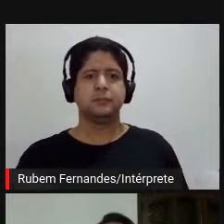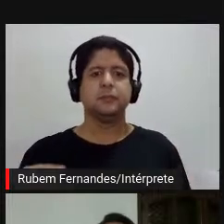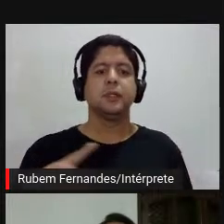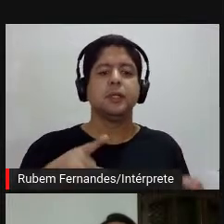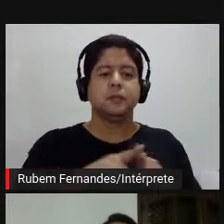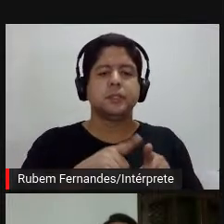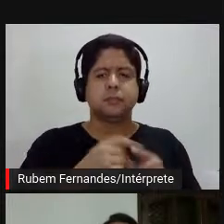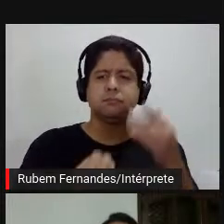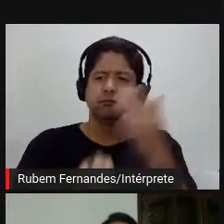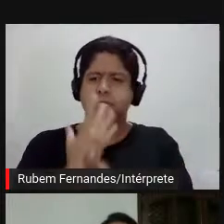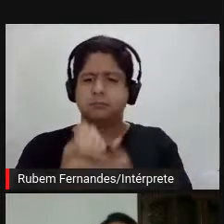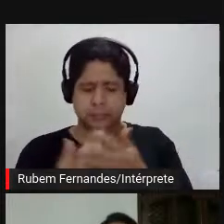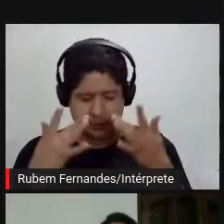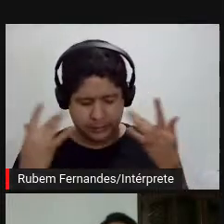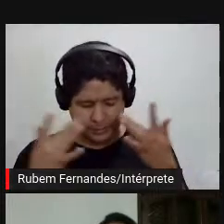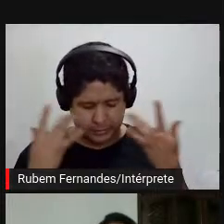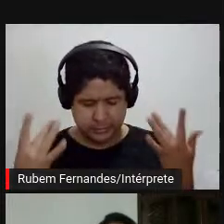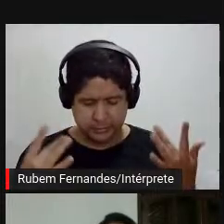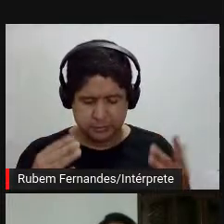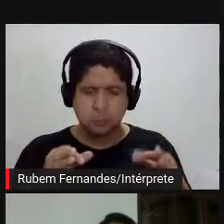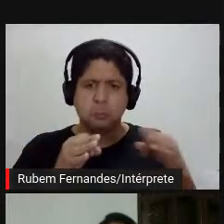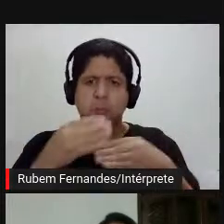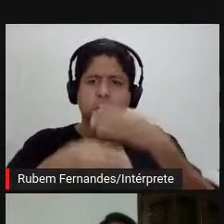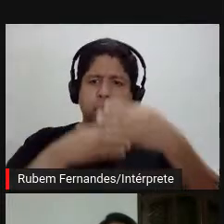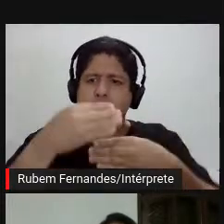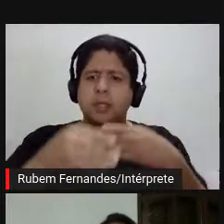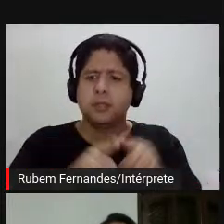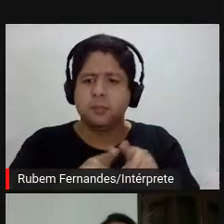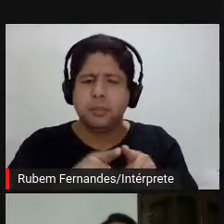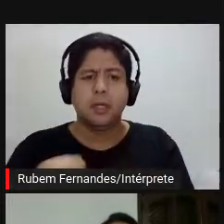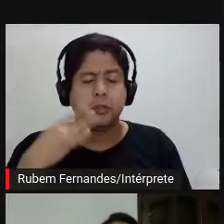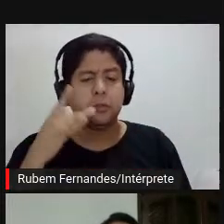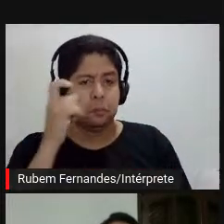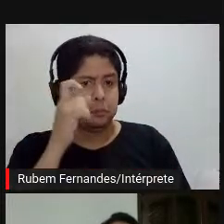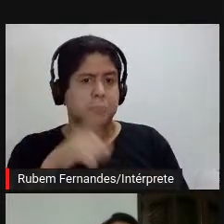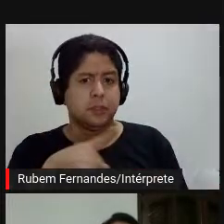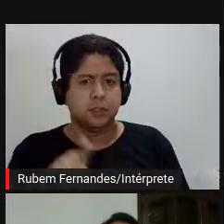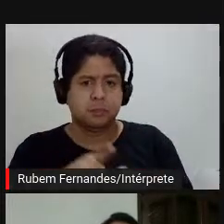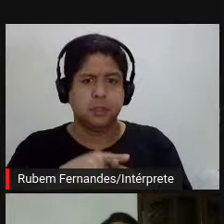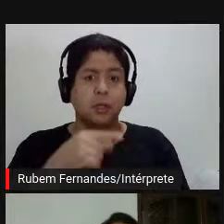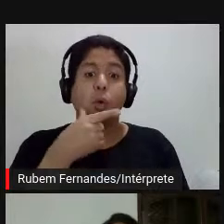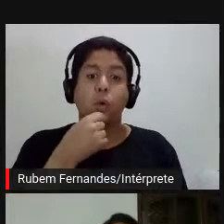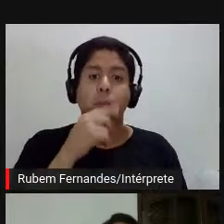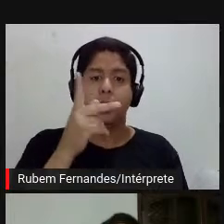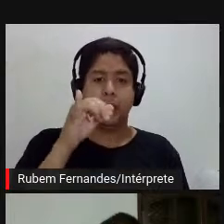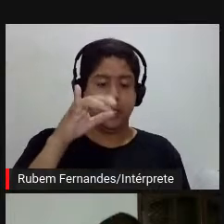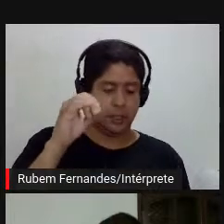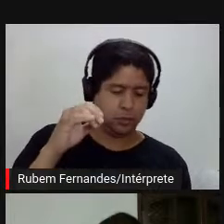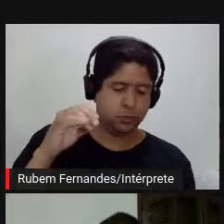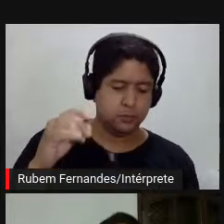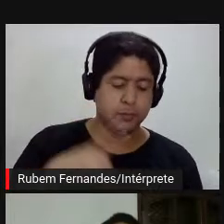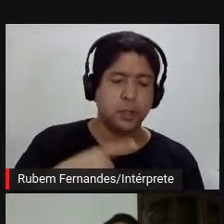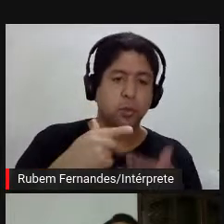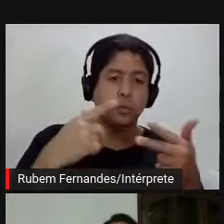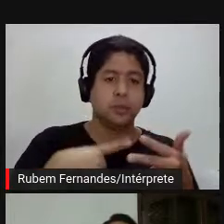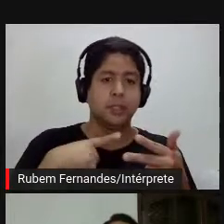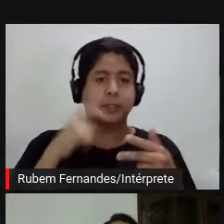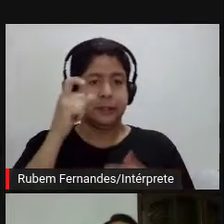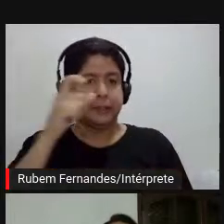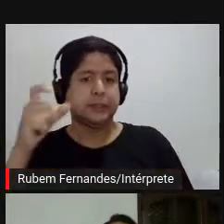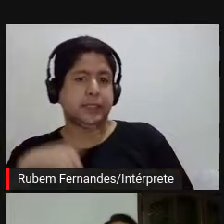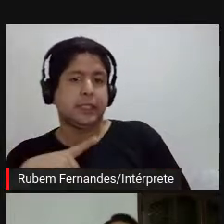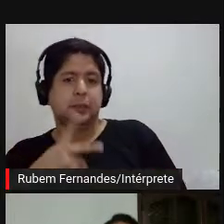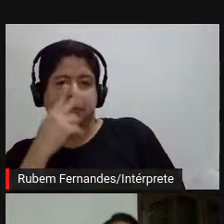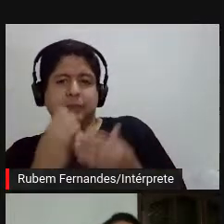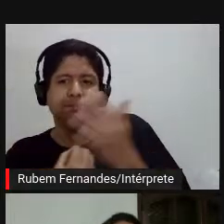fazendo durante o processo, isso é muito interessante. o Elio Oiticica, ele tem algumas questões muito interessantes que eu vi que sem